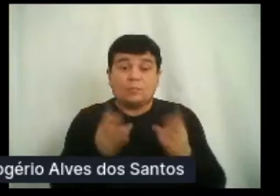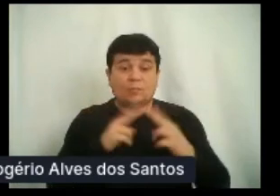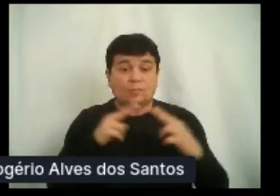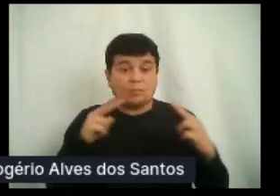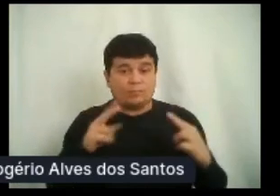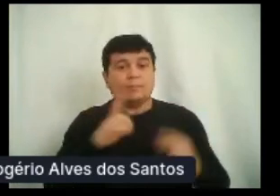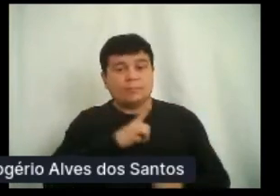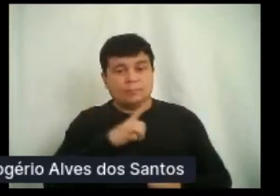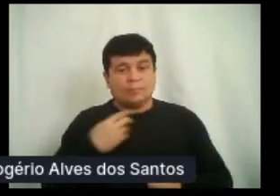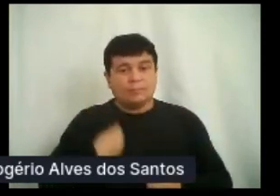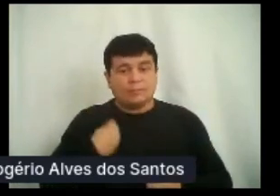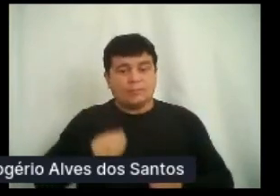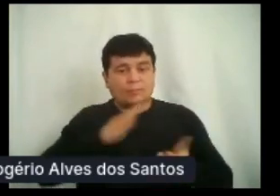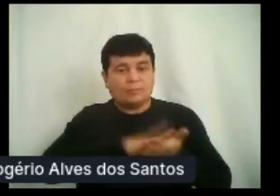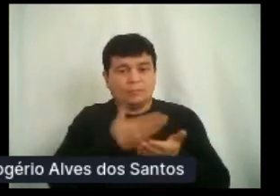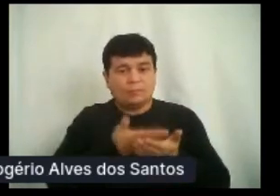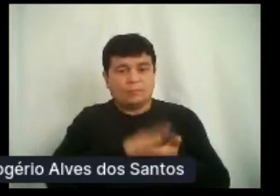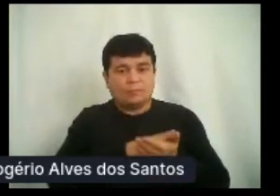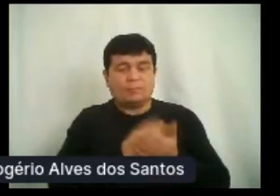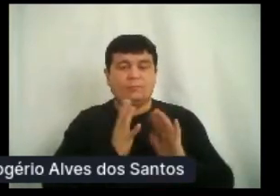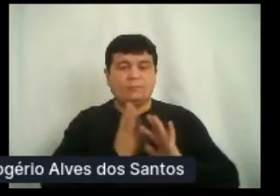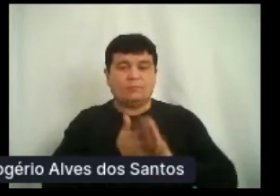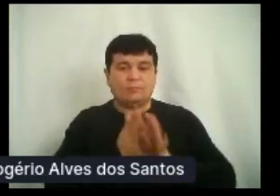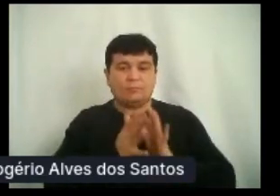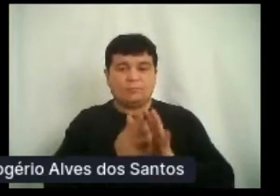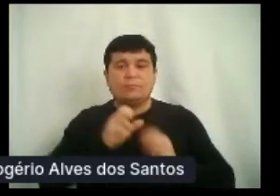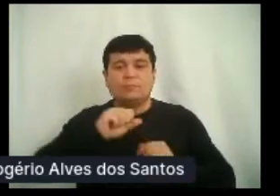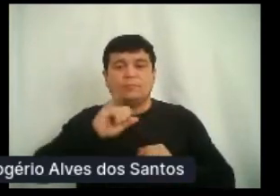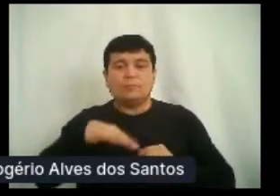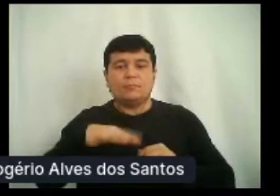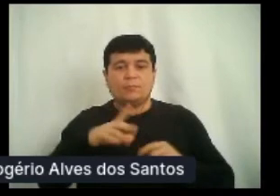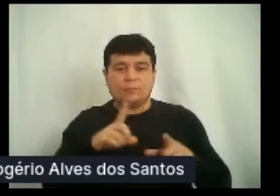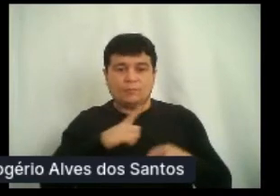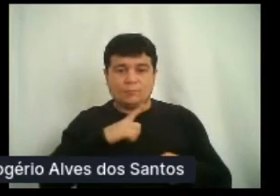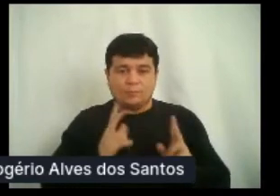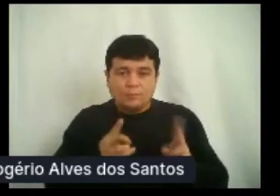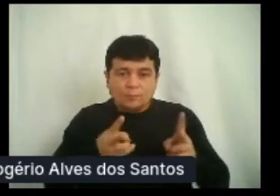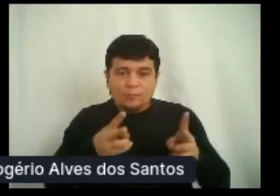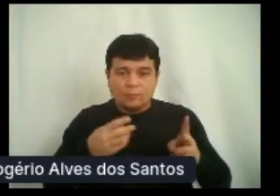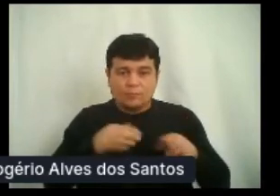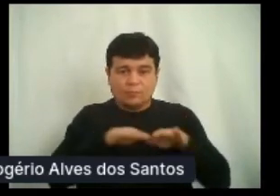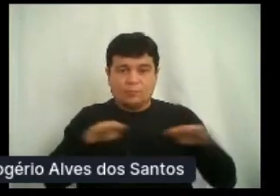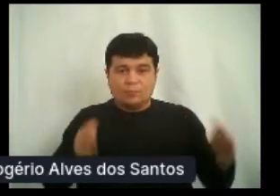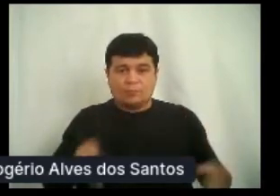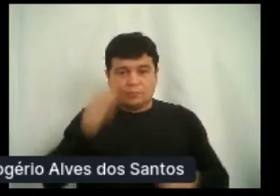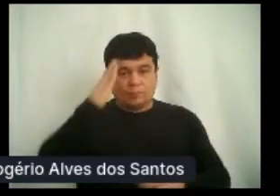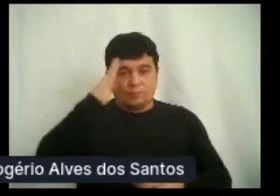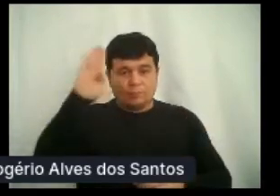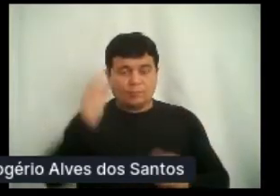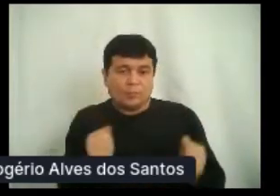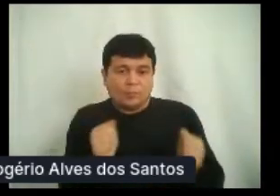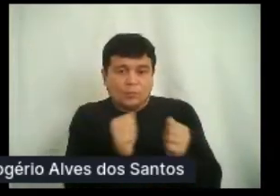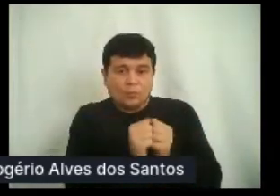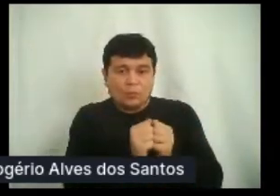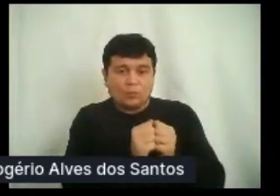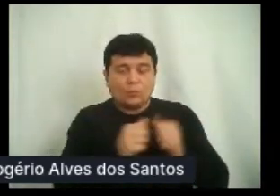a presença de intérpretes de Libras, que estarão sempre no palco principal, ao lado do apresentador ou